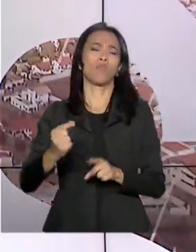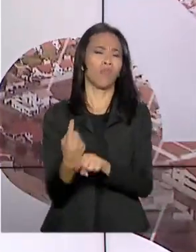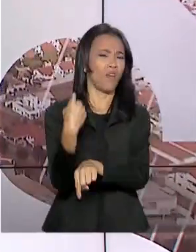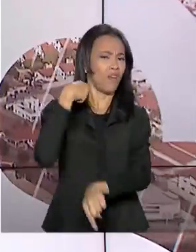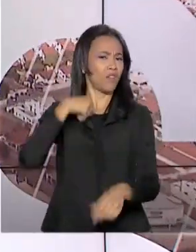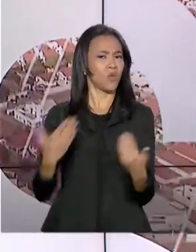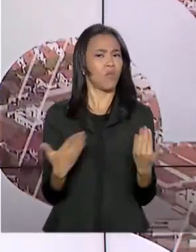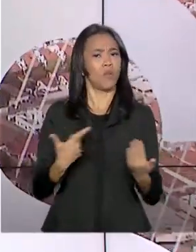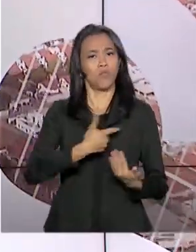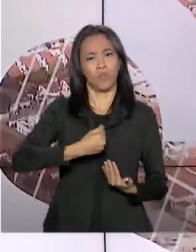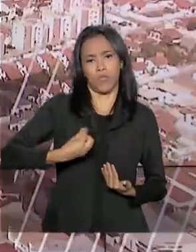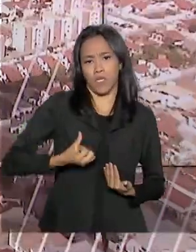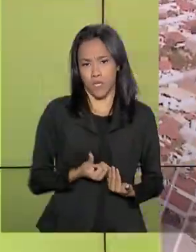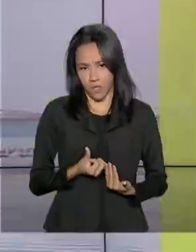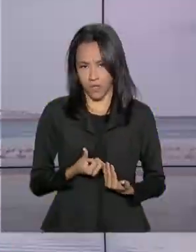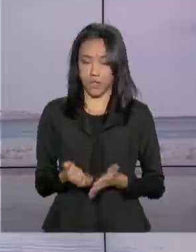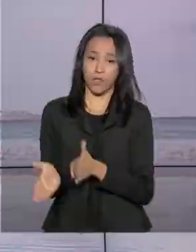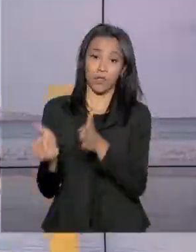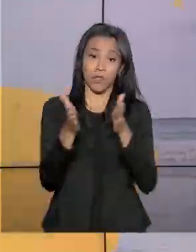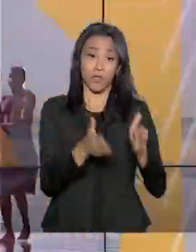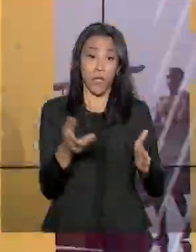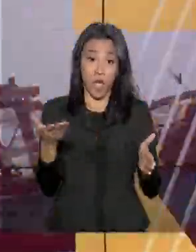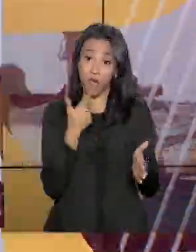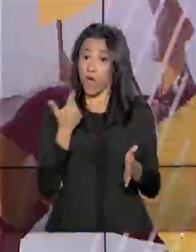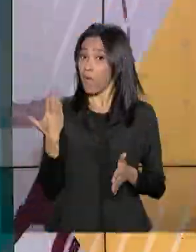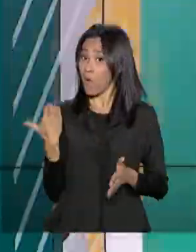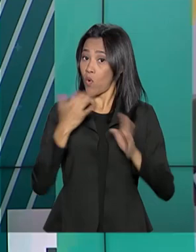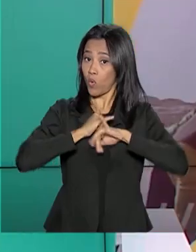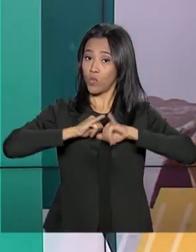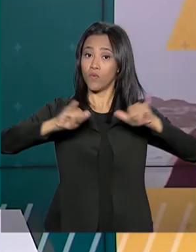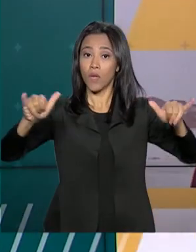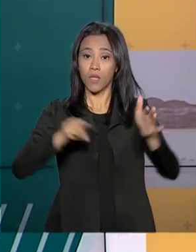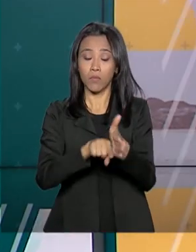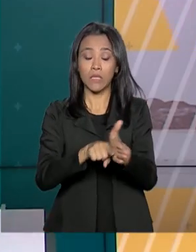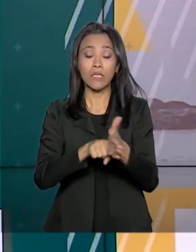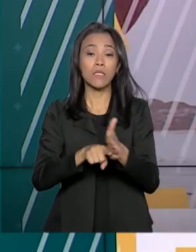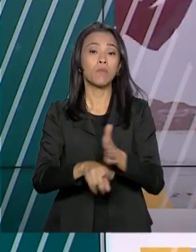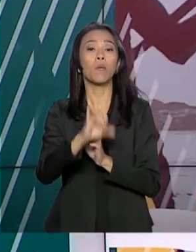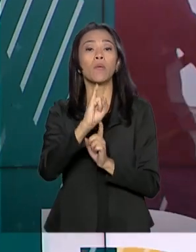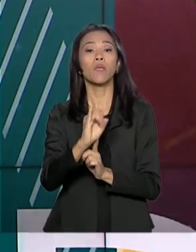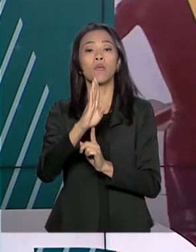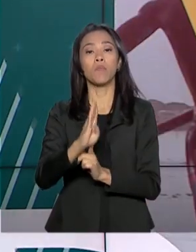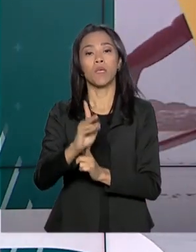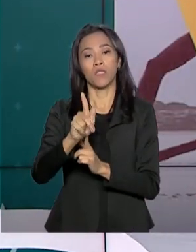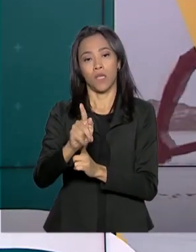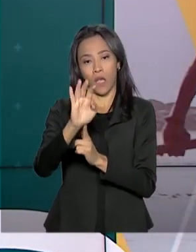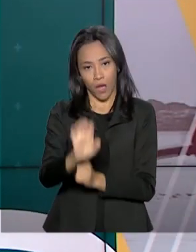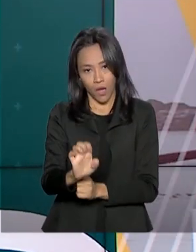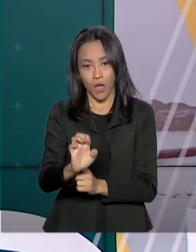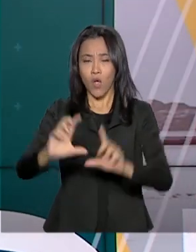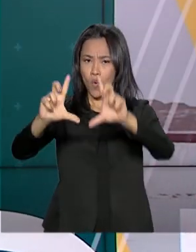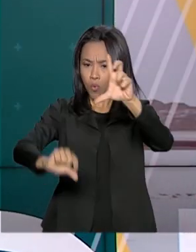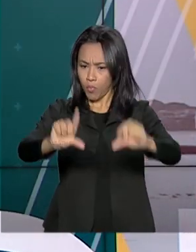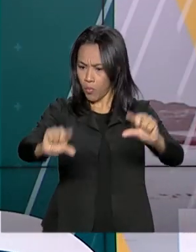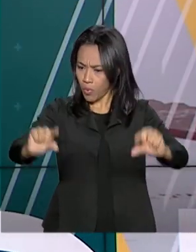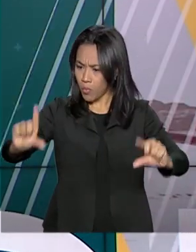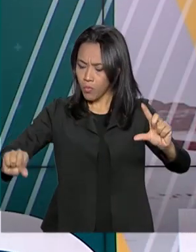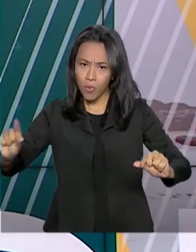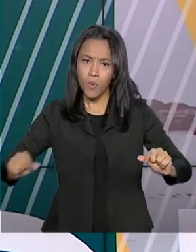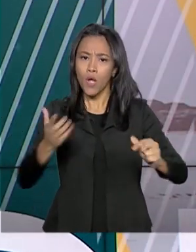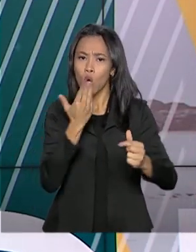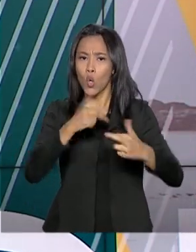2006. O índice foi divulgado há pouco pelo IBGE. A queda nos preços dos alimentos e dos